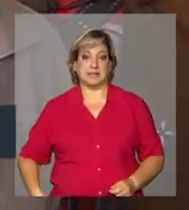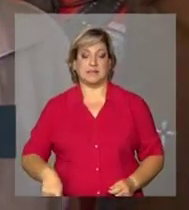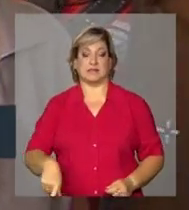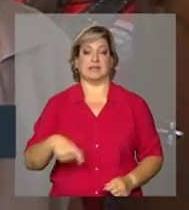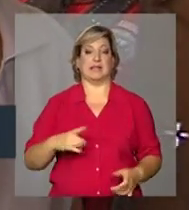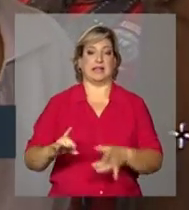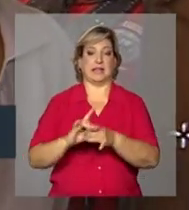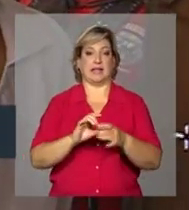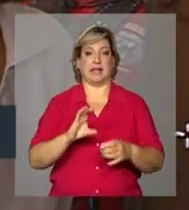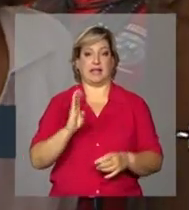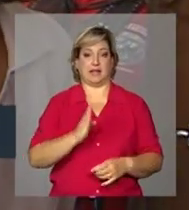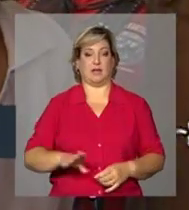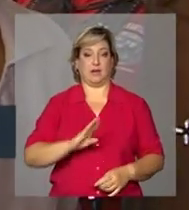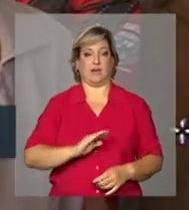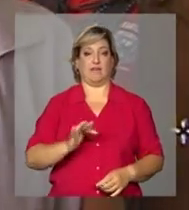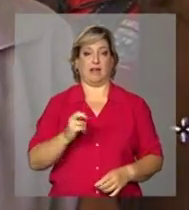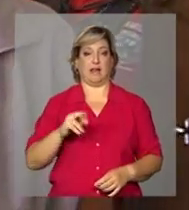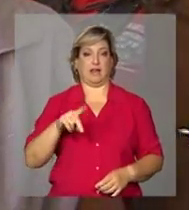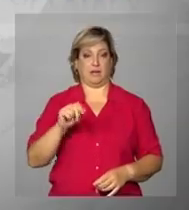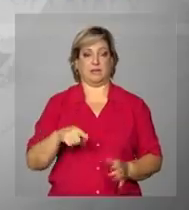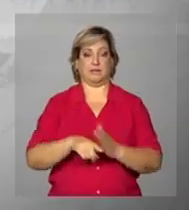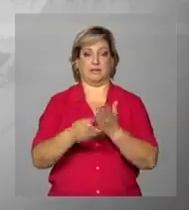Nacional, Fernando Bezerra. Malu.